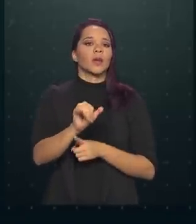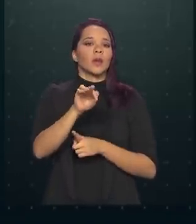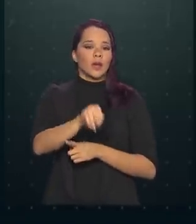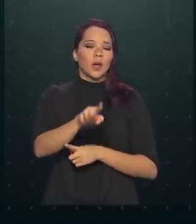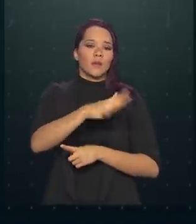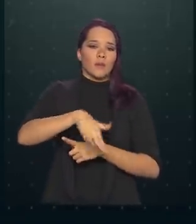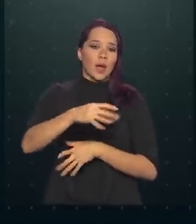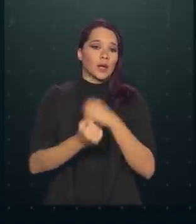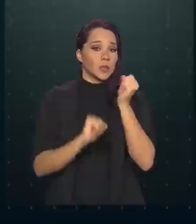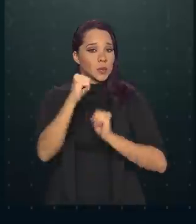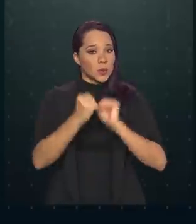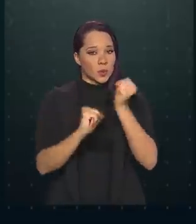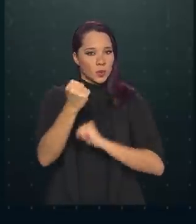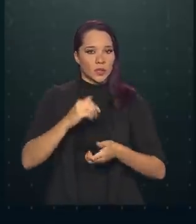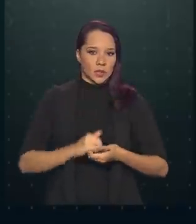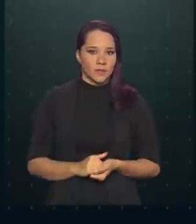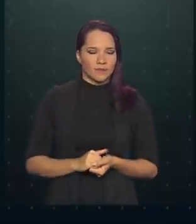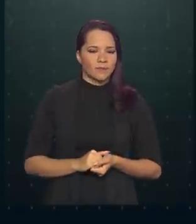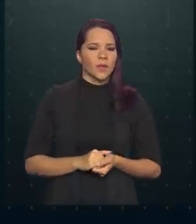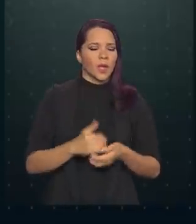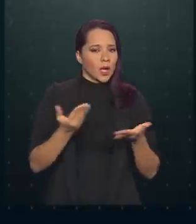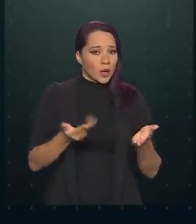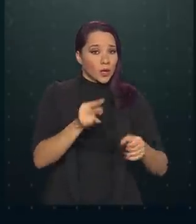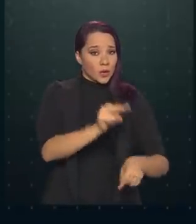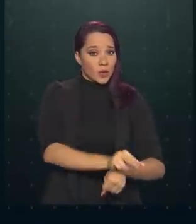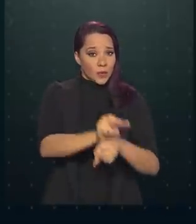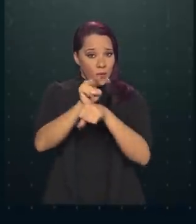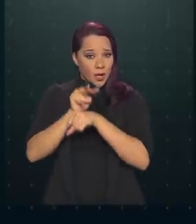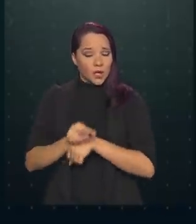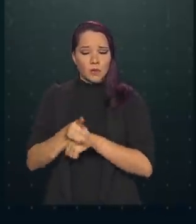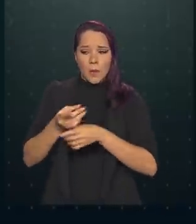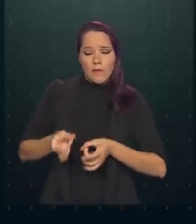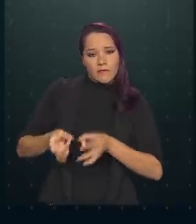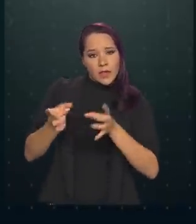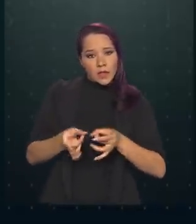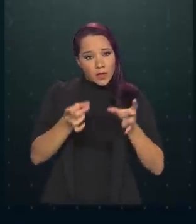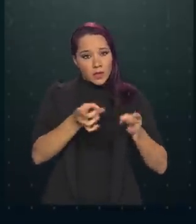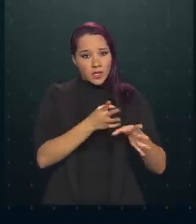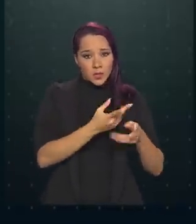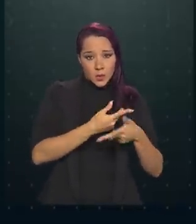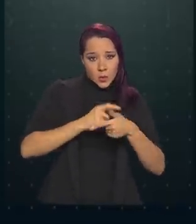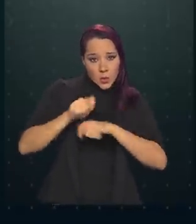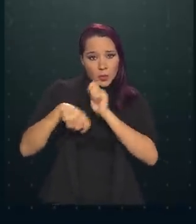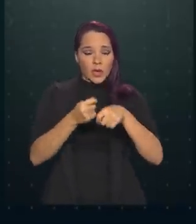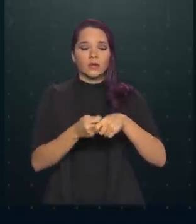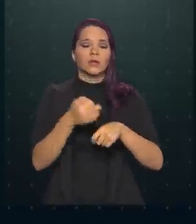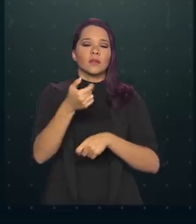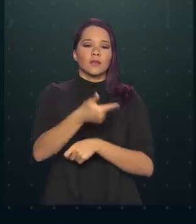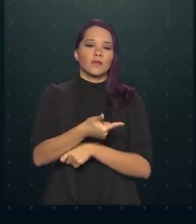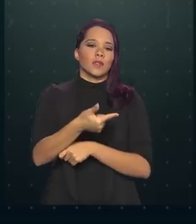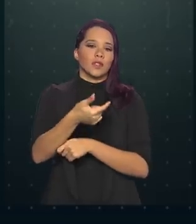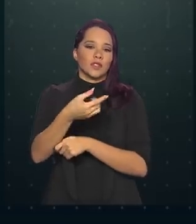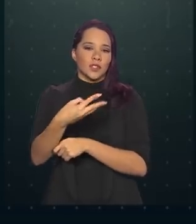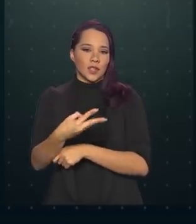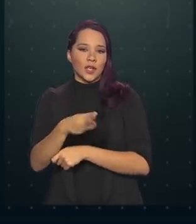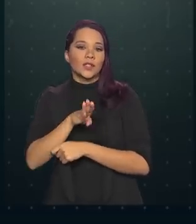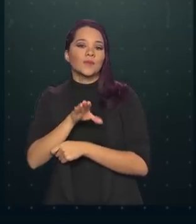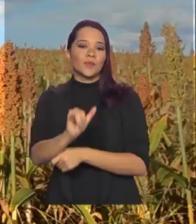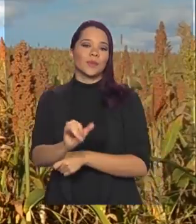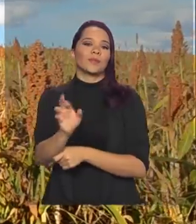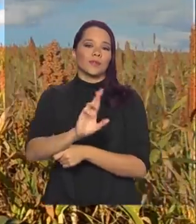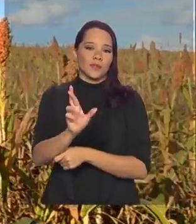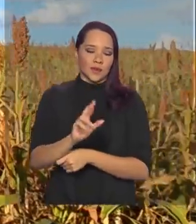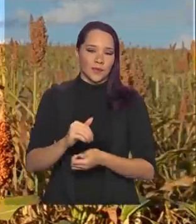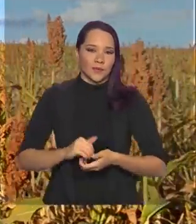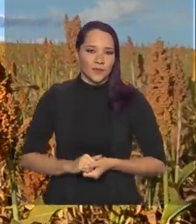industrialização. Já os financiamentos para comercialização ficaram em 23 bilhões de reais.